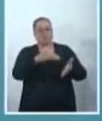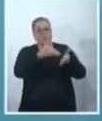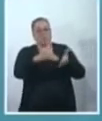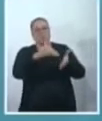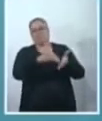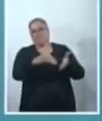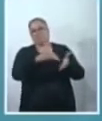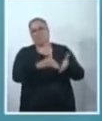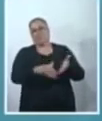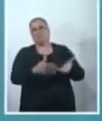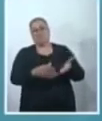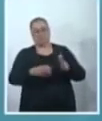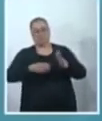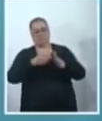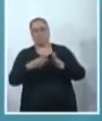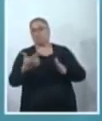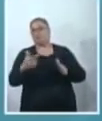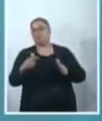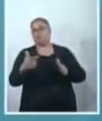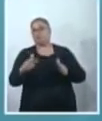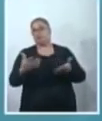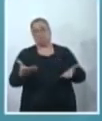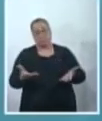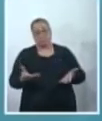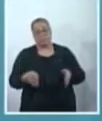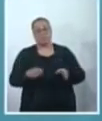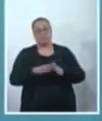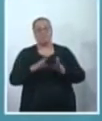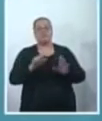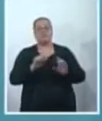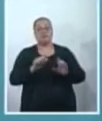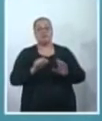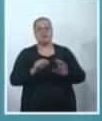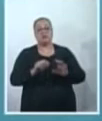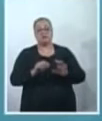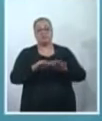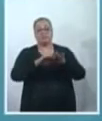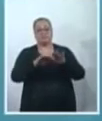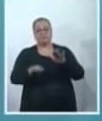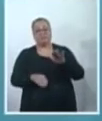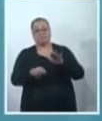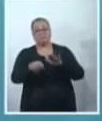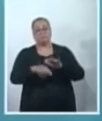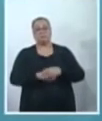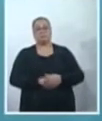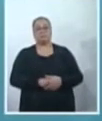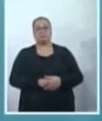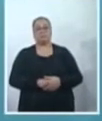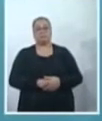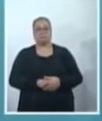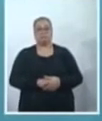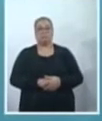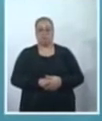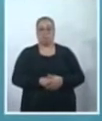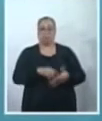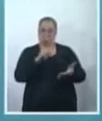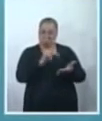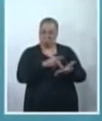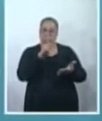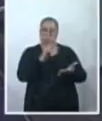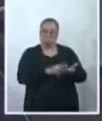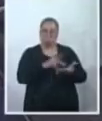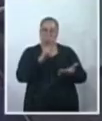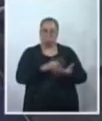nessas empresas. Então, há uma exclusão no mercado de trabalho muito grande. É uma situação a se